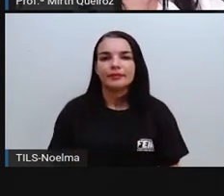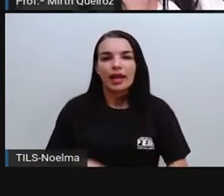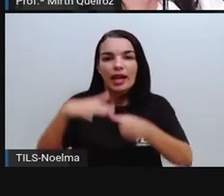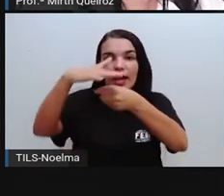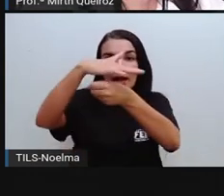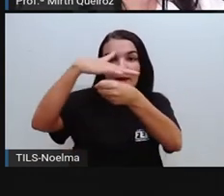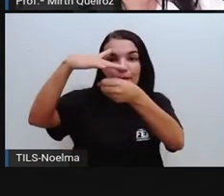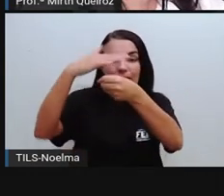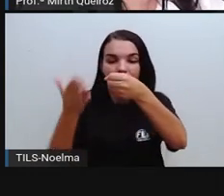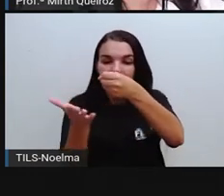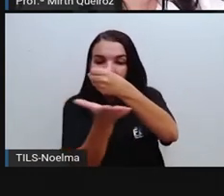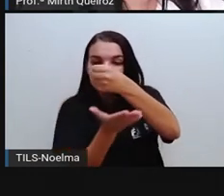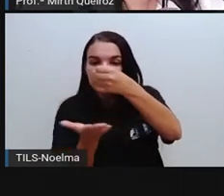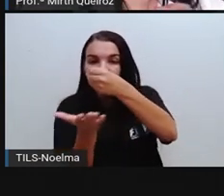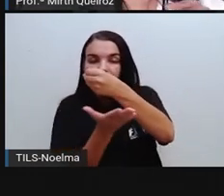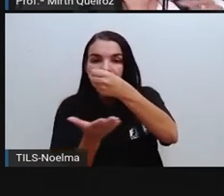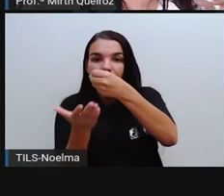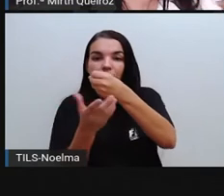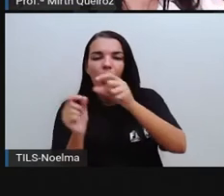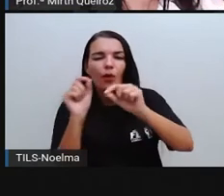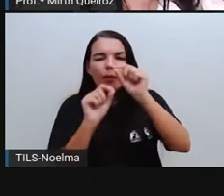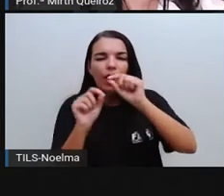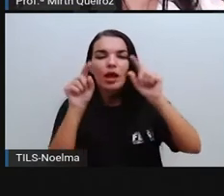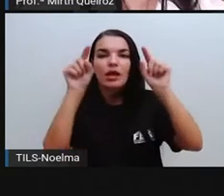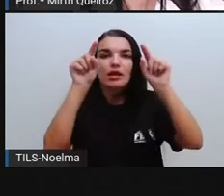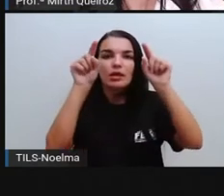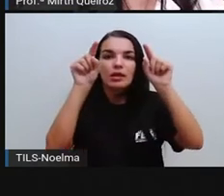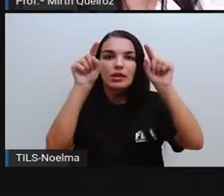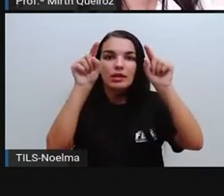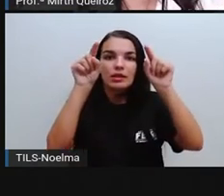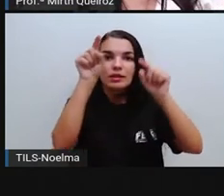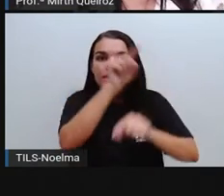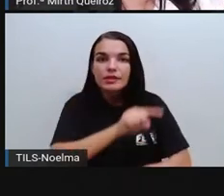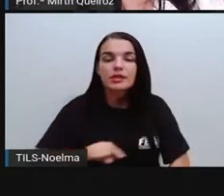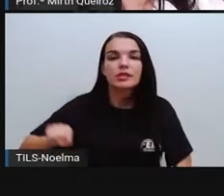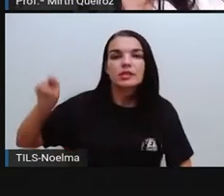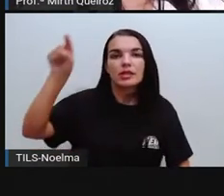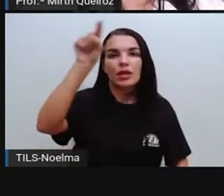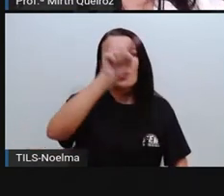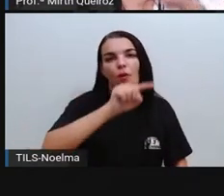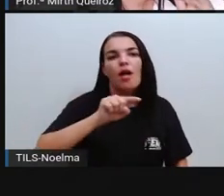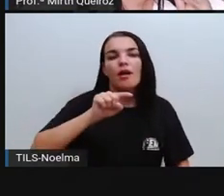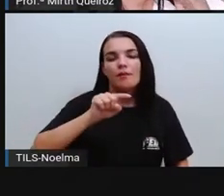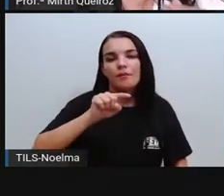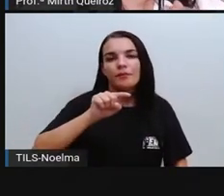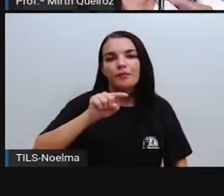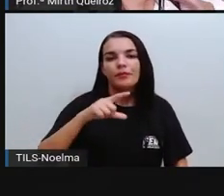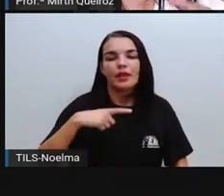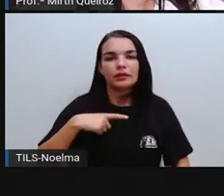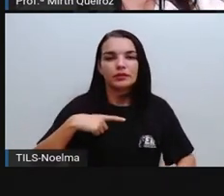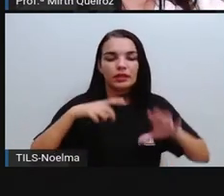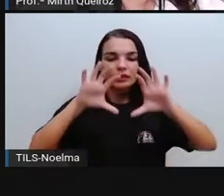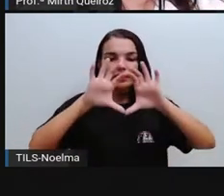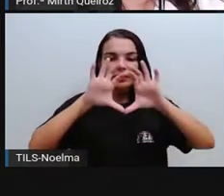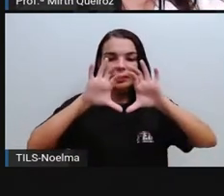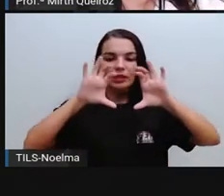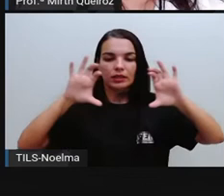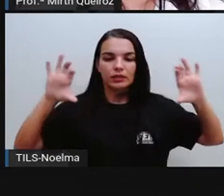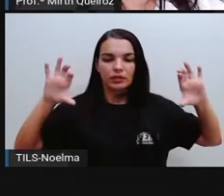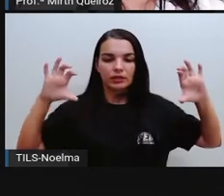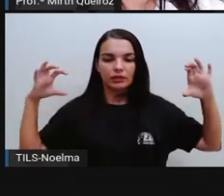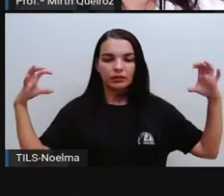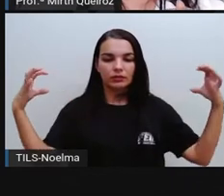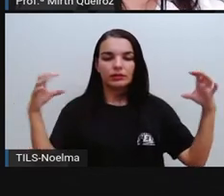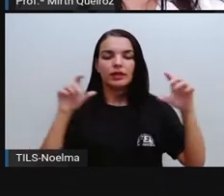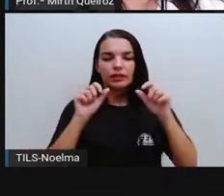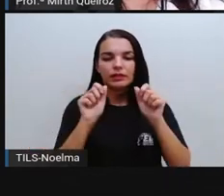Onde ele é formado por um retângulo enrolado e possui duas bases